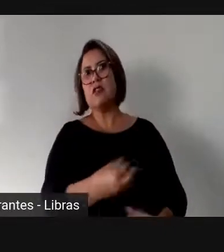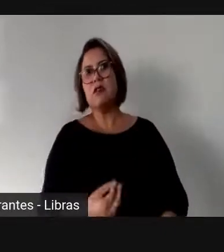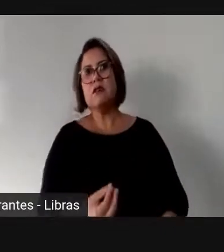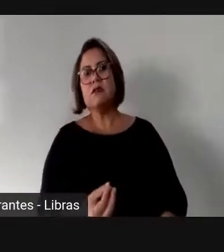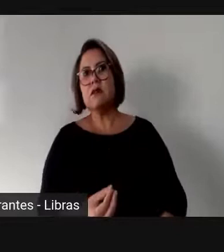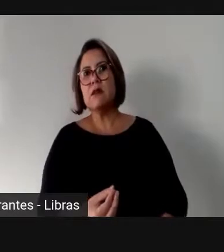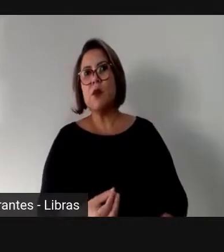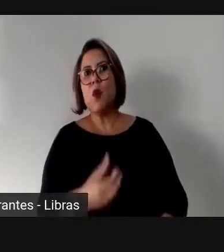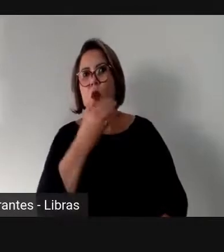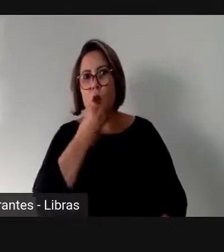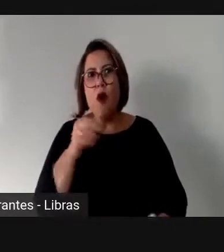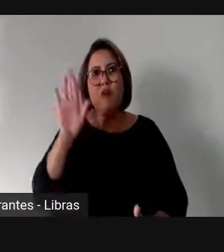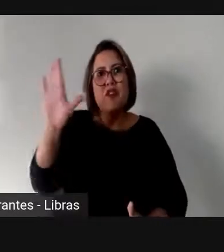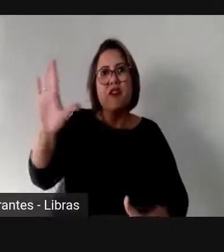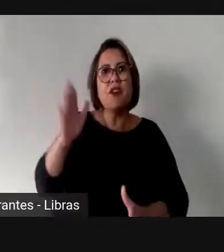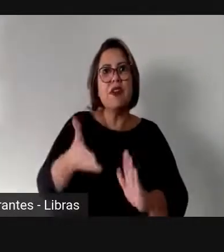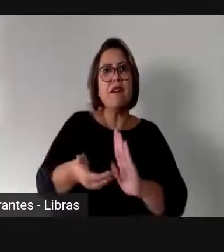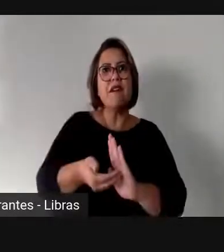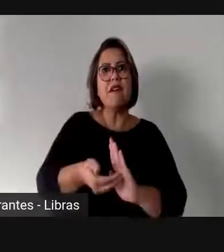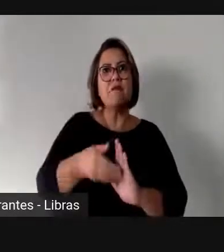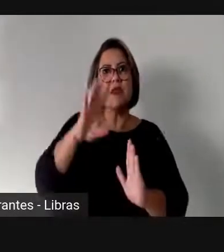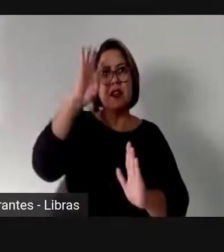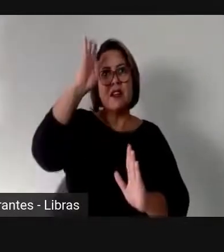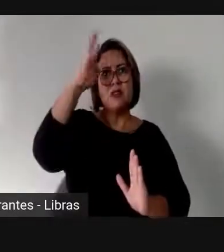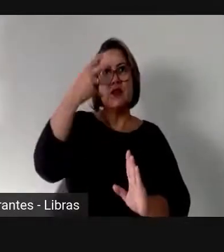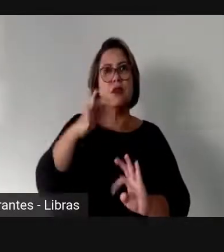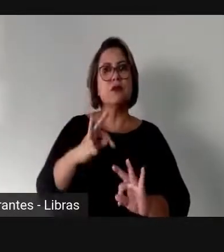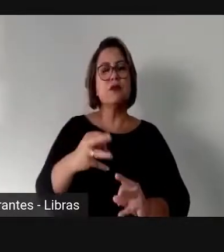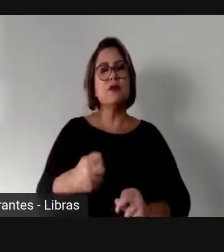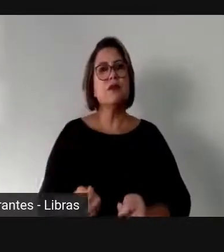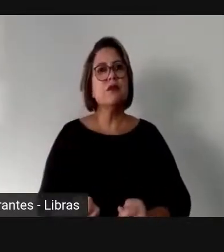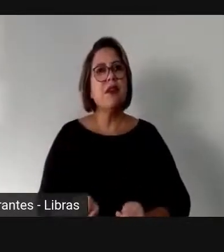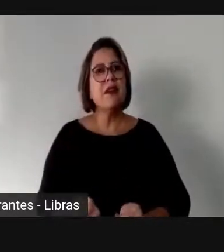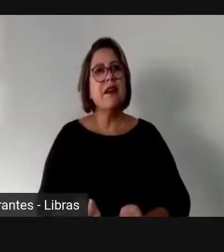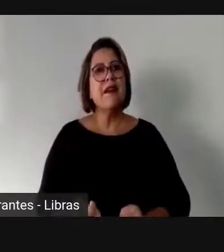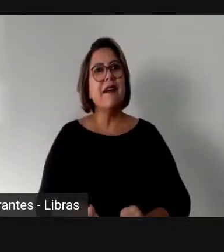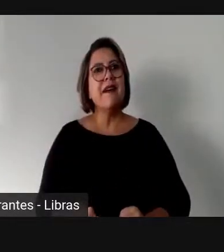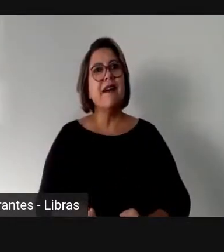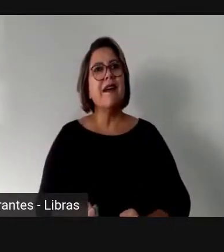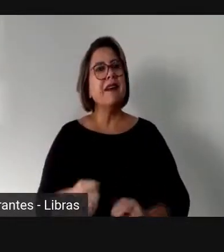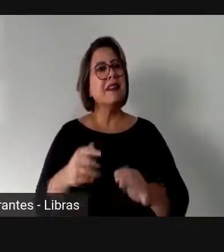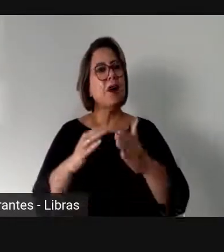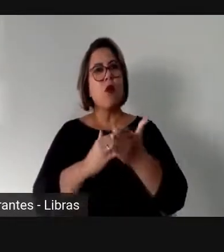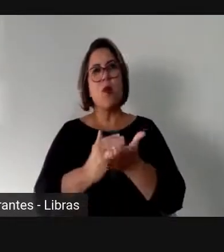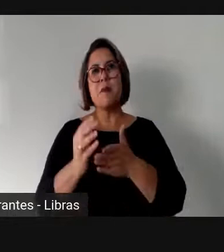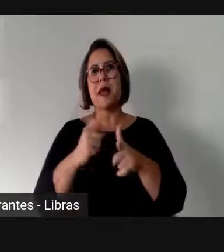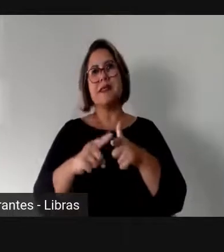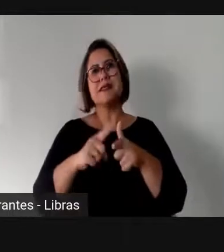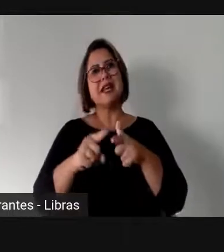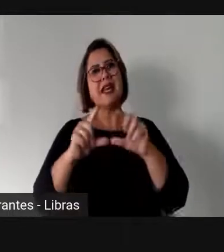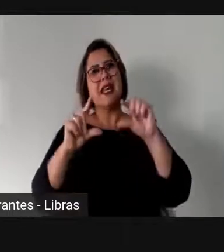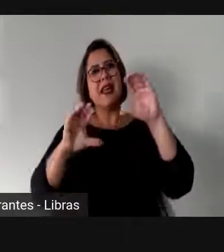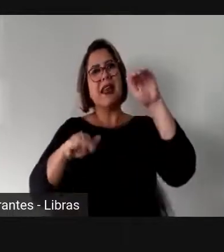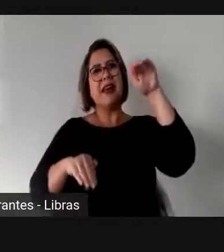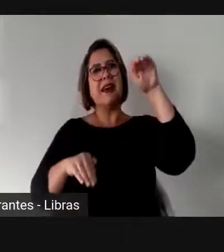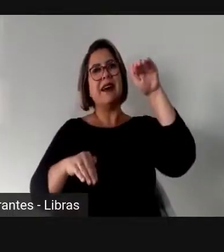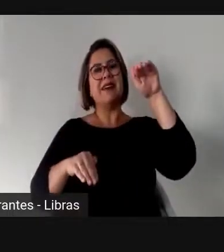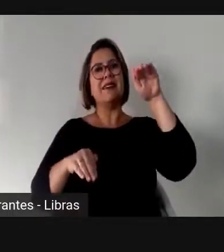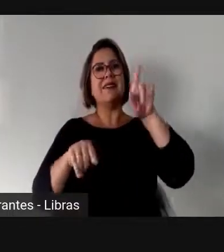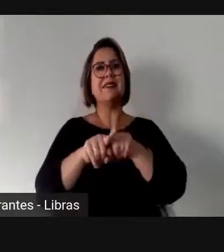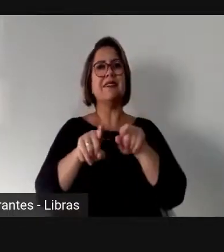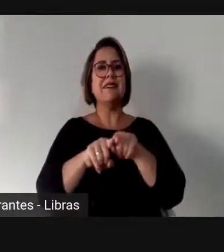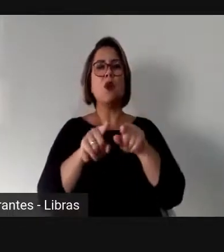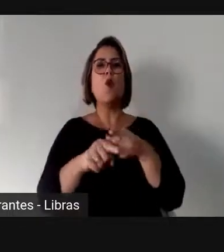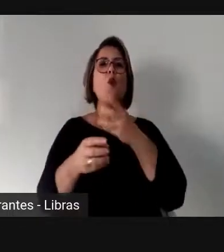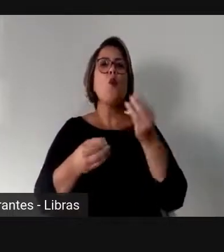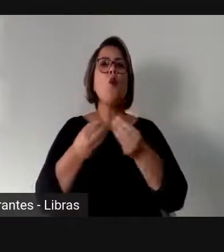Então, essas desigualdades estabelecidas lá dentro vão também impedir. A nossa